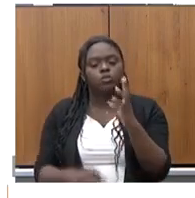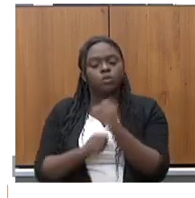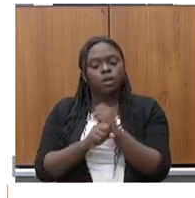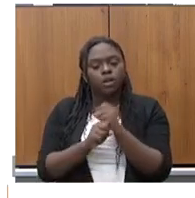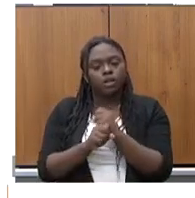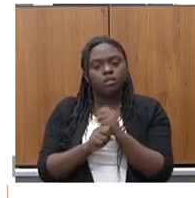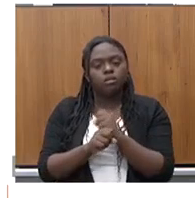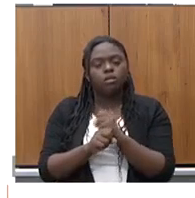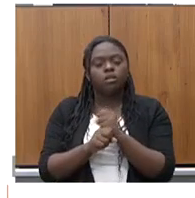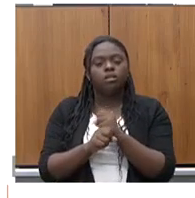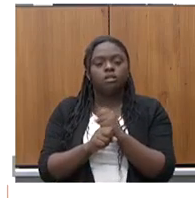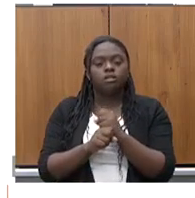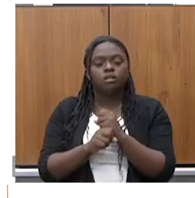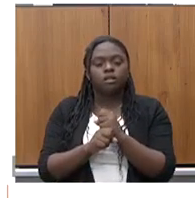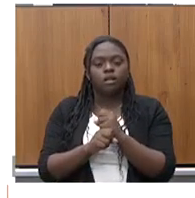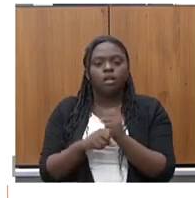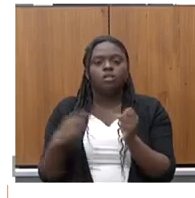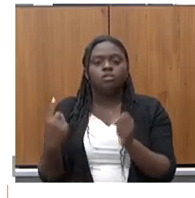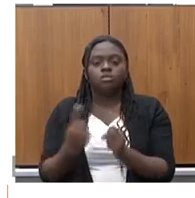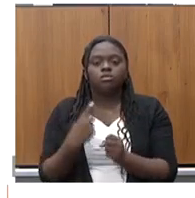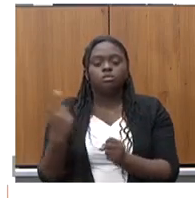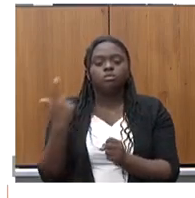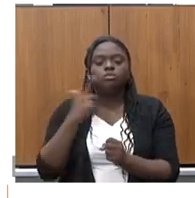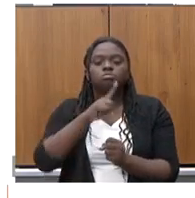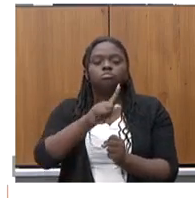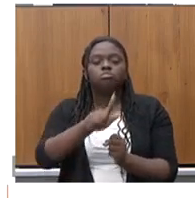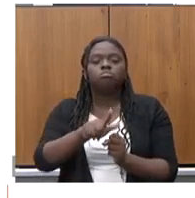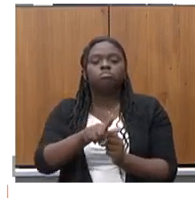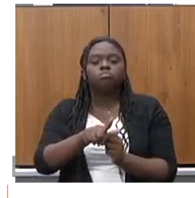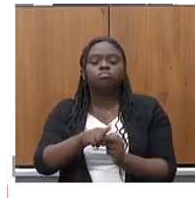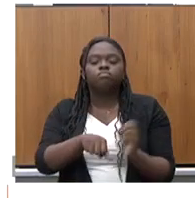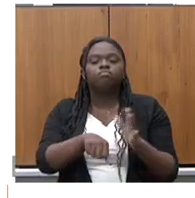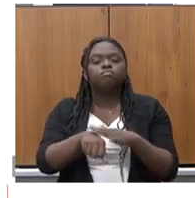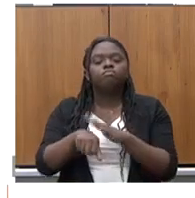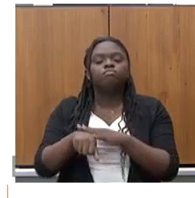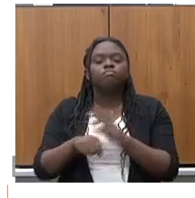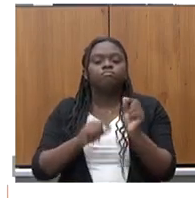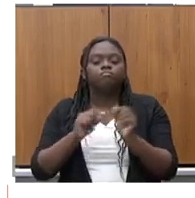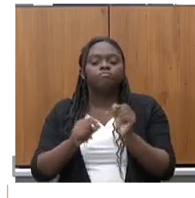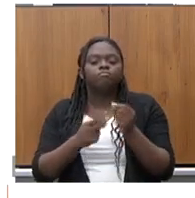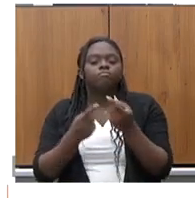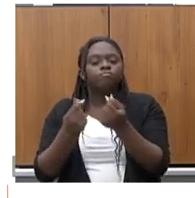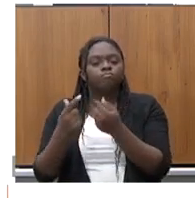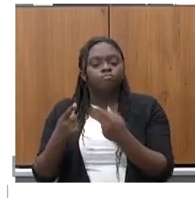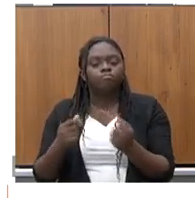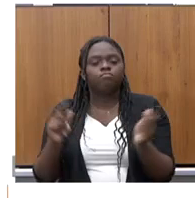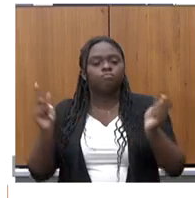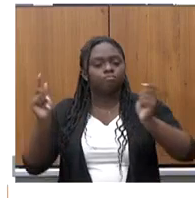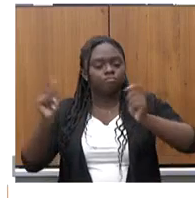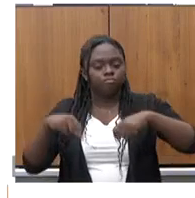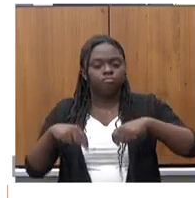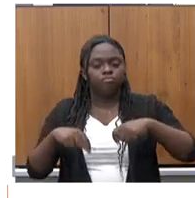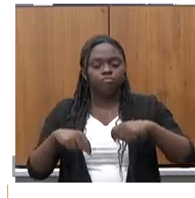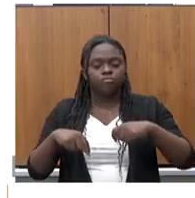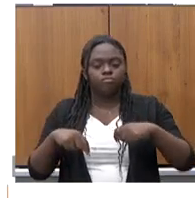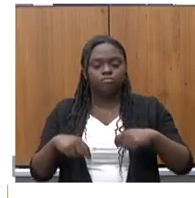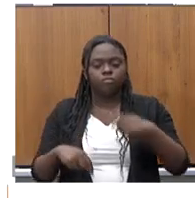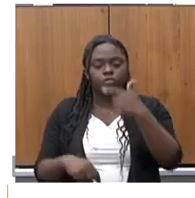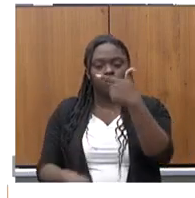de gestão, nós conseguimos fazer com que esses investimentos saltassem para